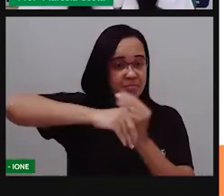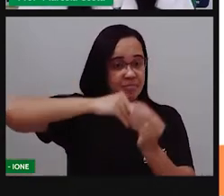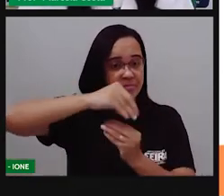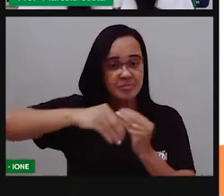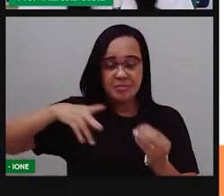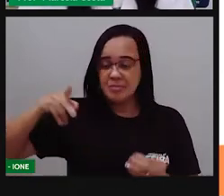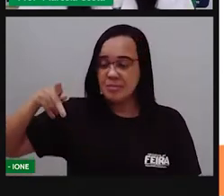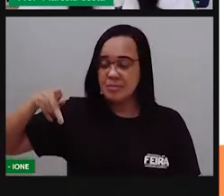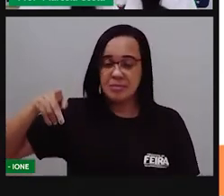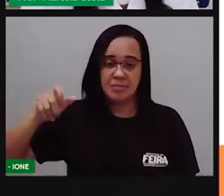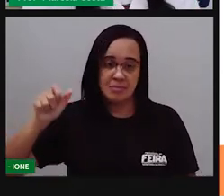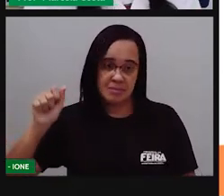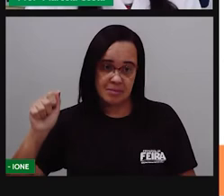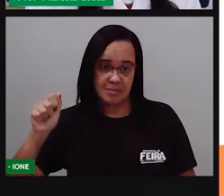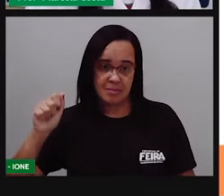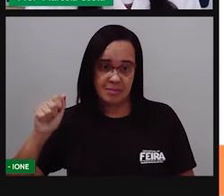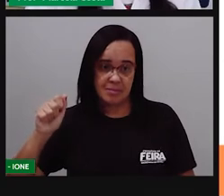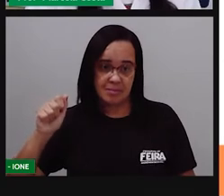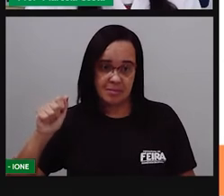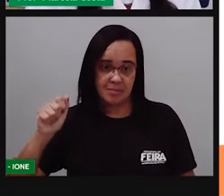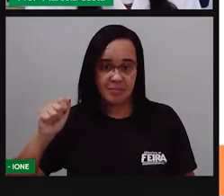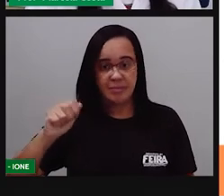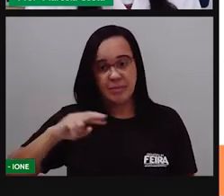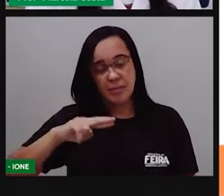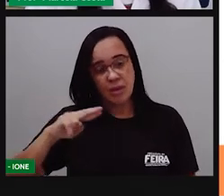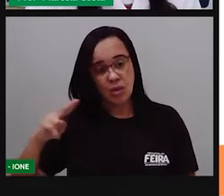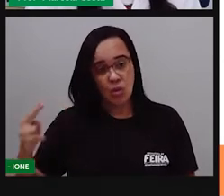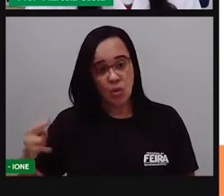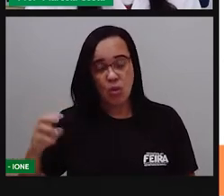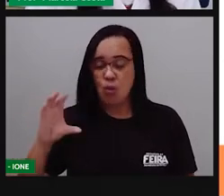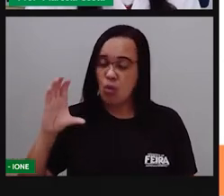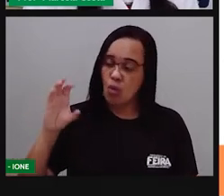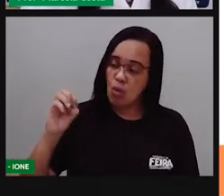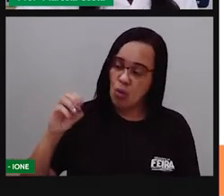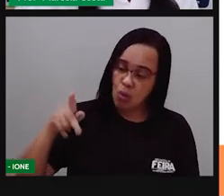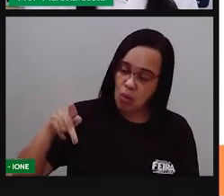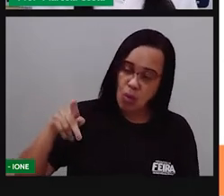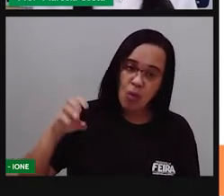papo. E escrevi copo.